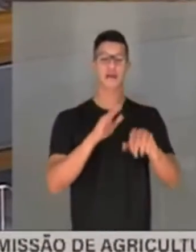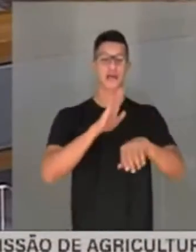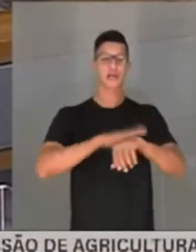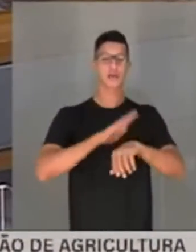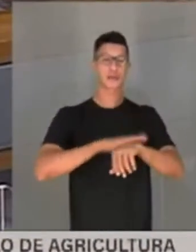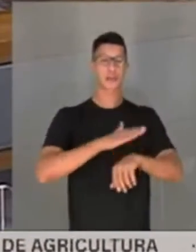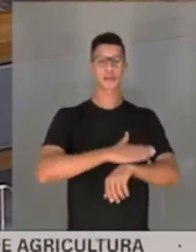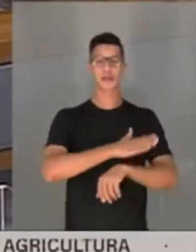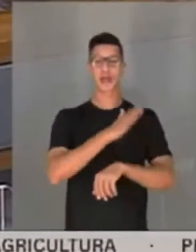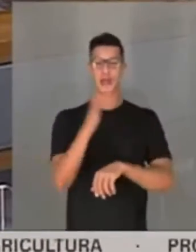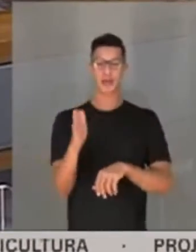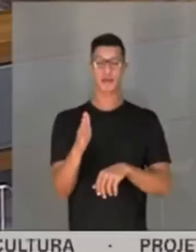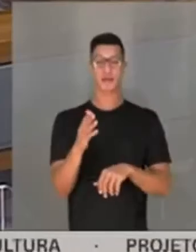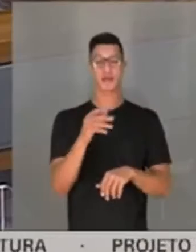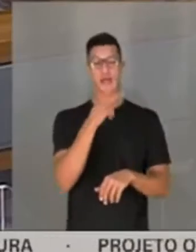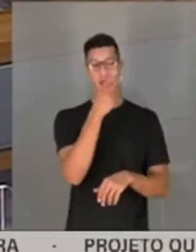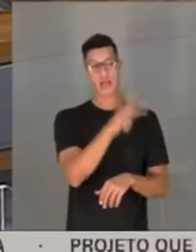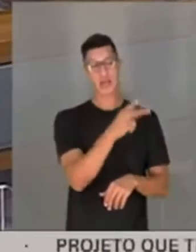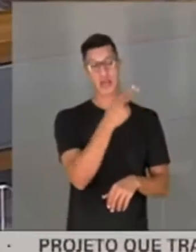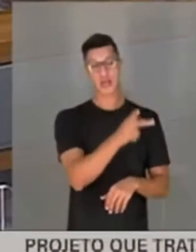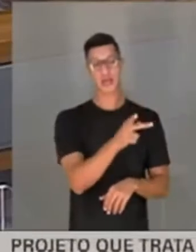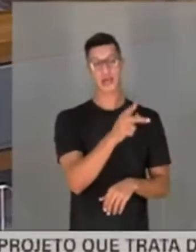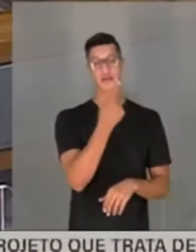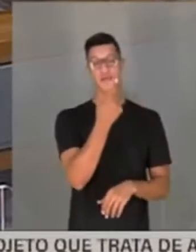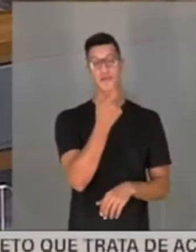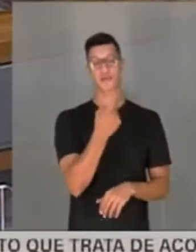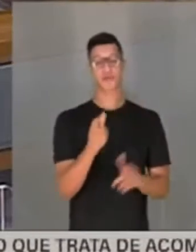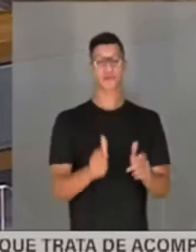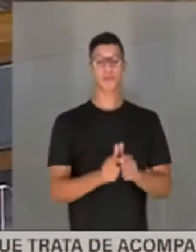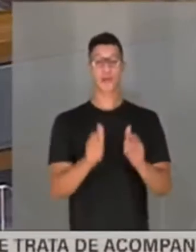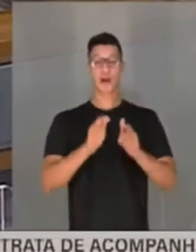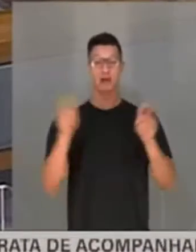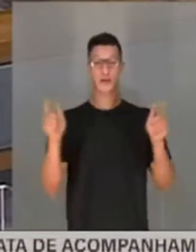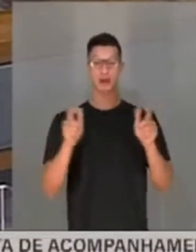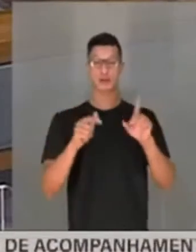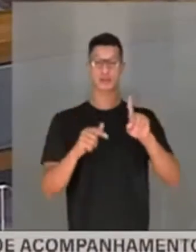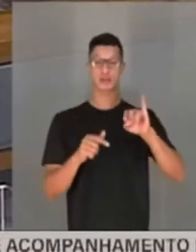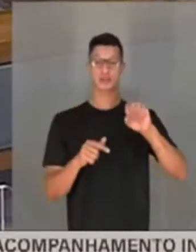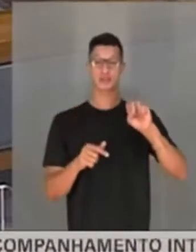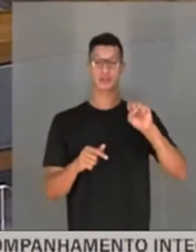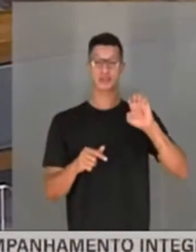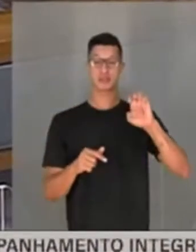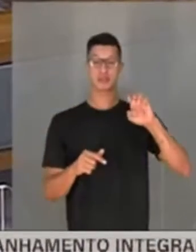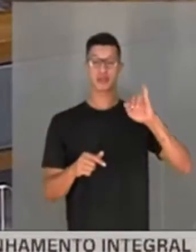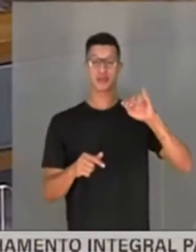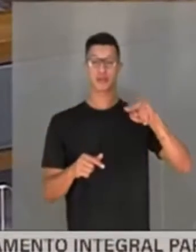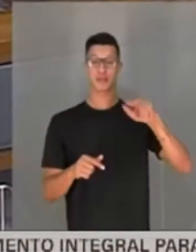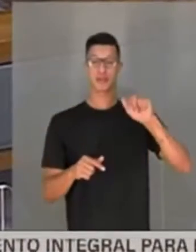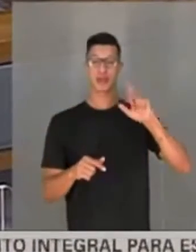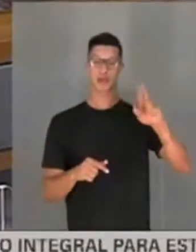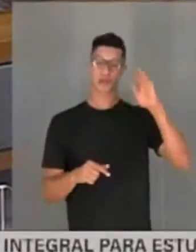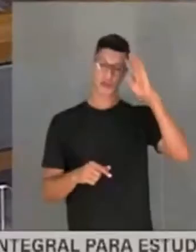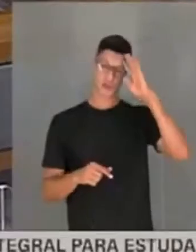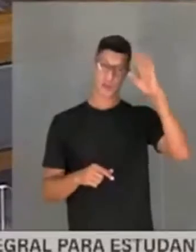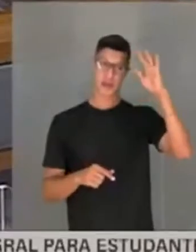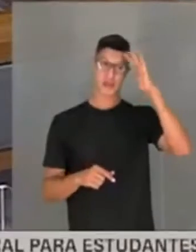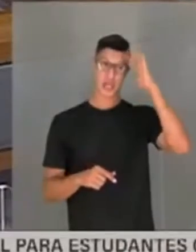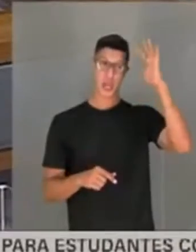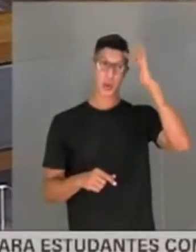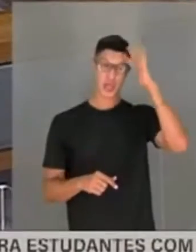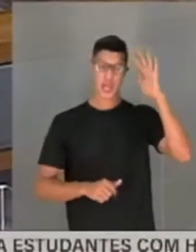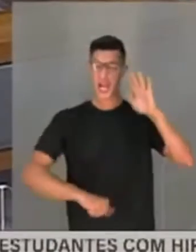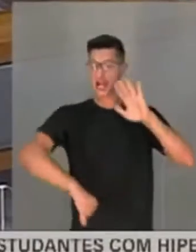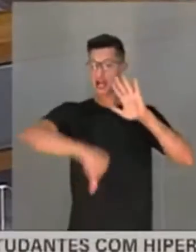tempo inteiro, ele foi um dos maiores disseminadores de uma teoria criminosa,